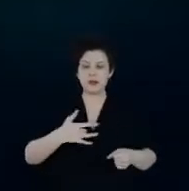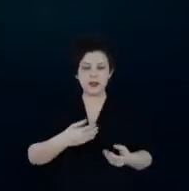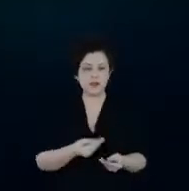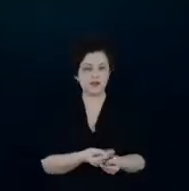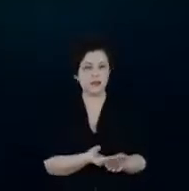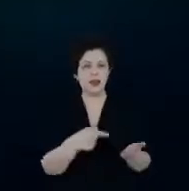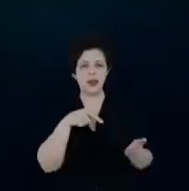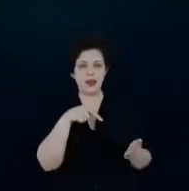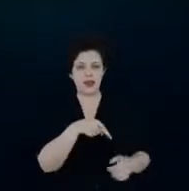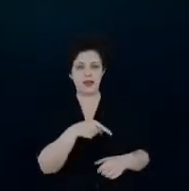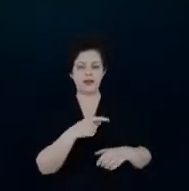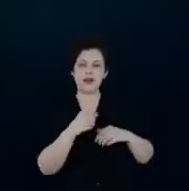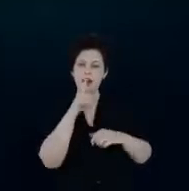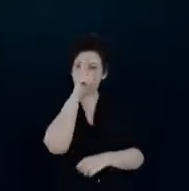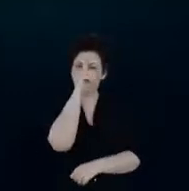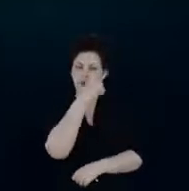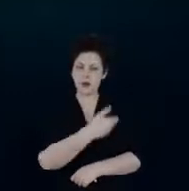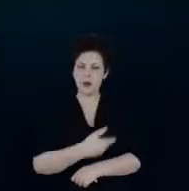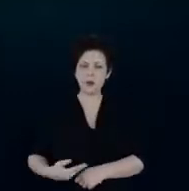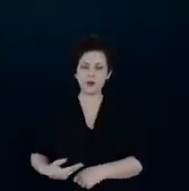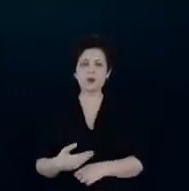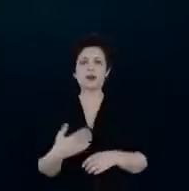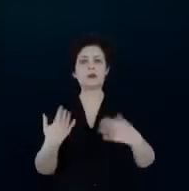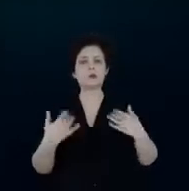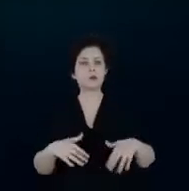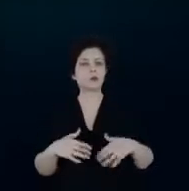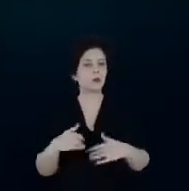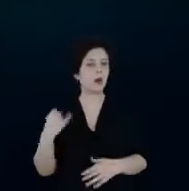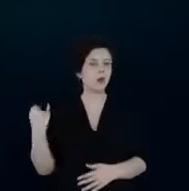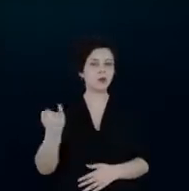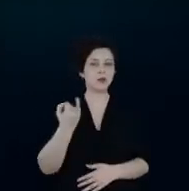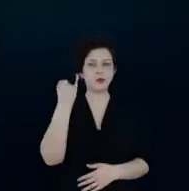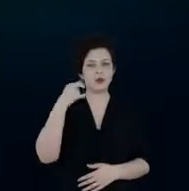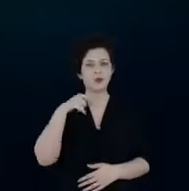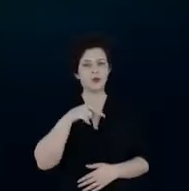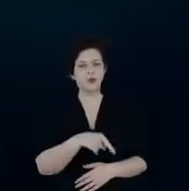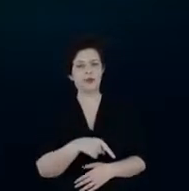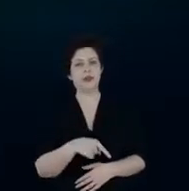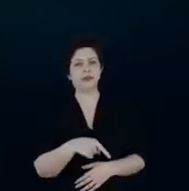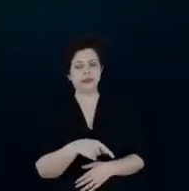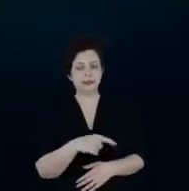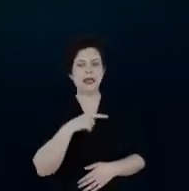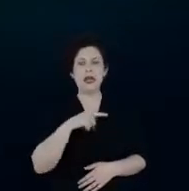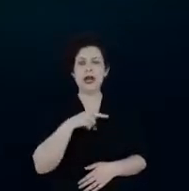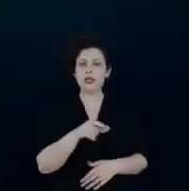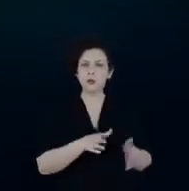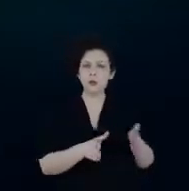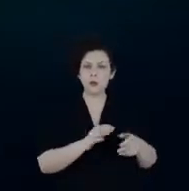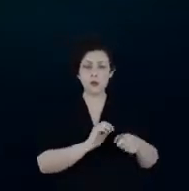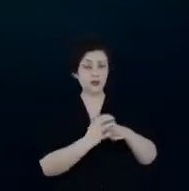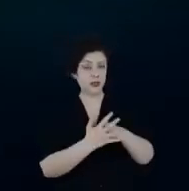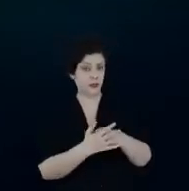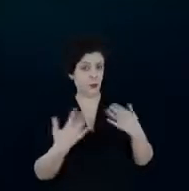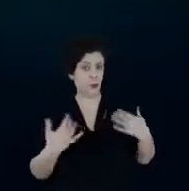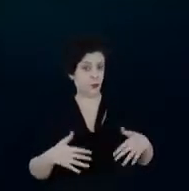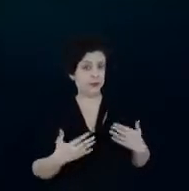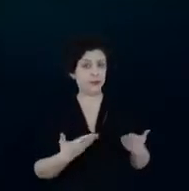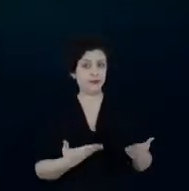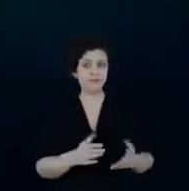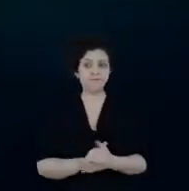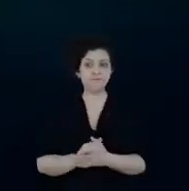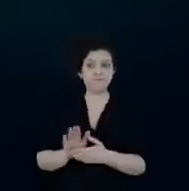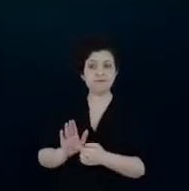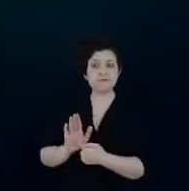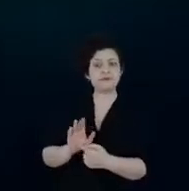percebeu que o hospital público teve um caráter muito, teve um papel fundamental no momento de pandemia, e apresenta um